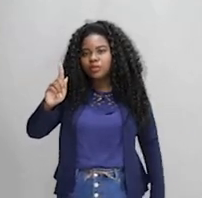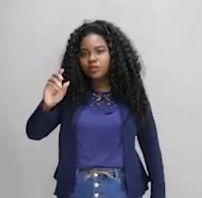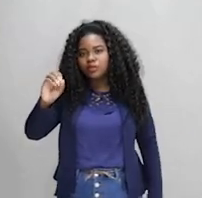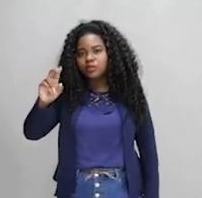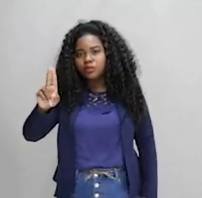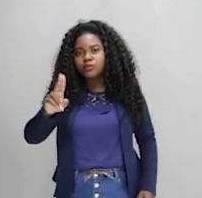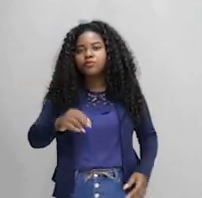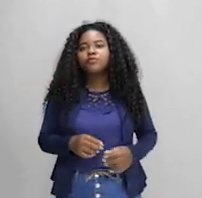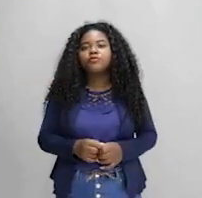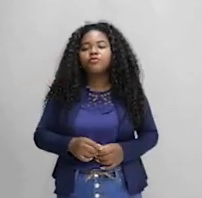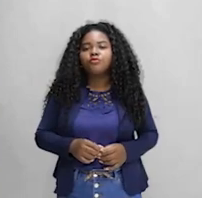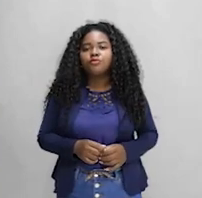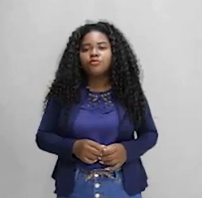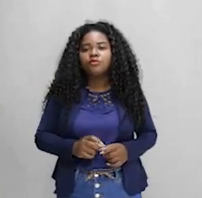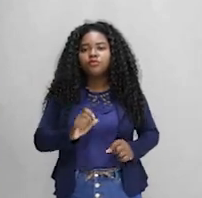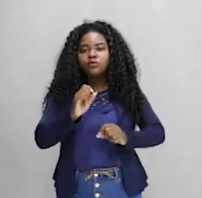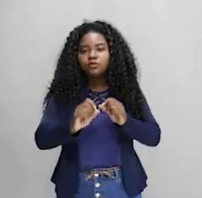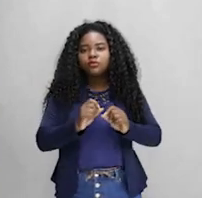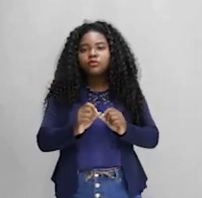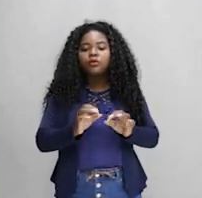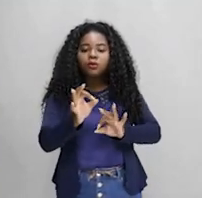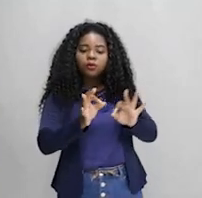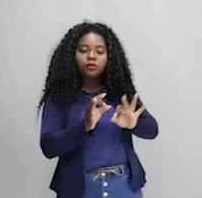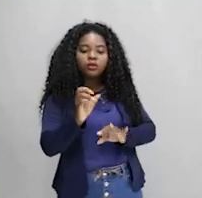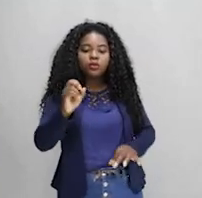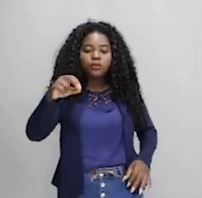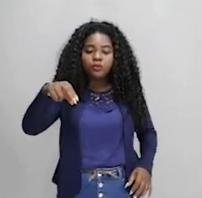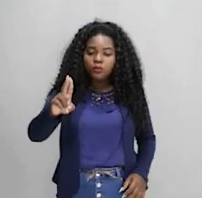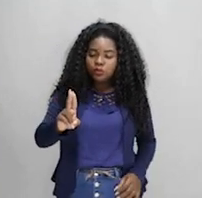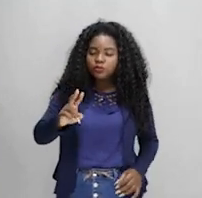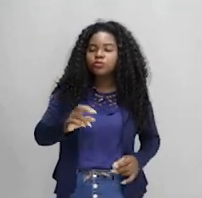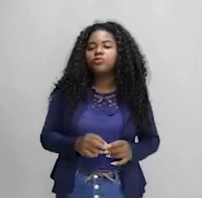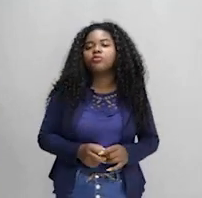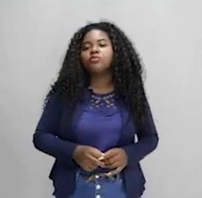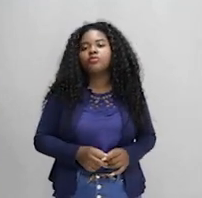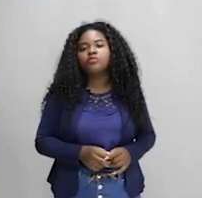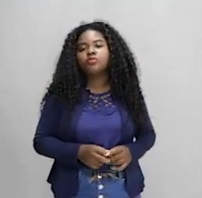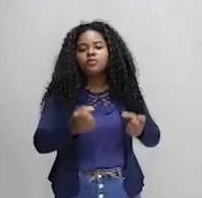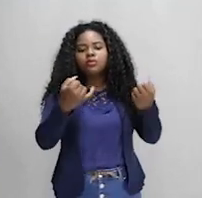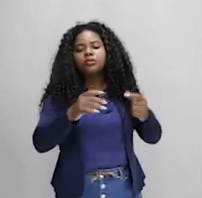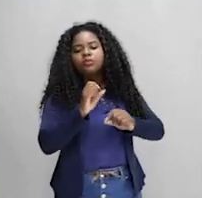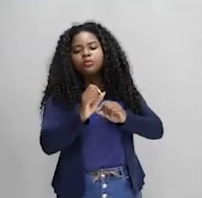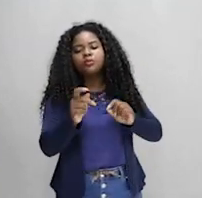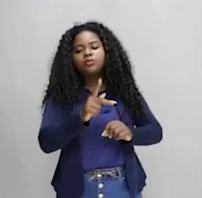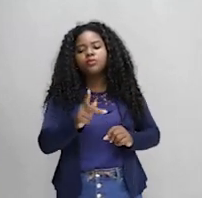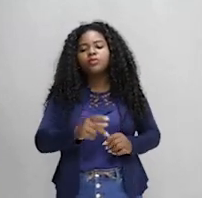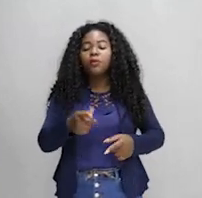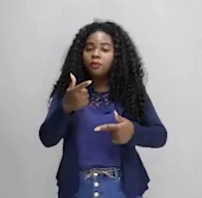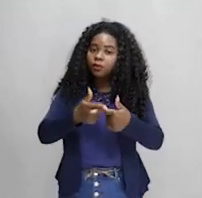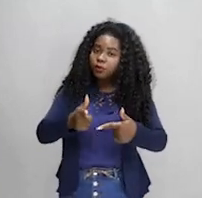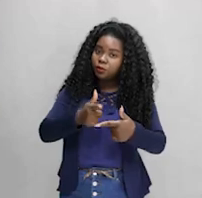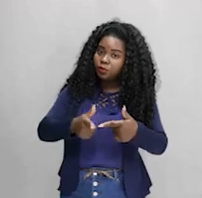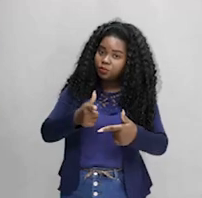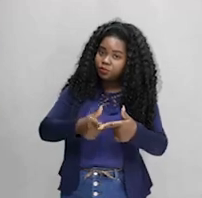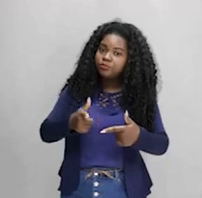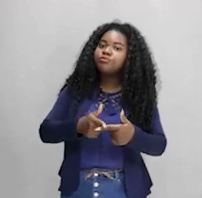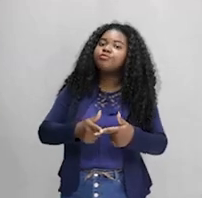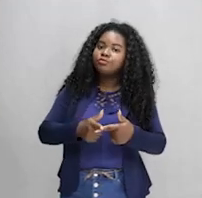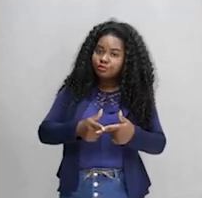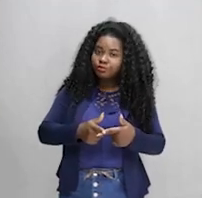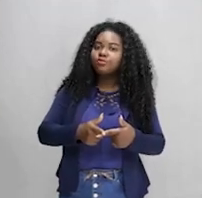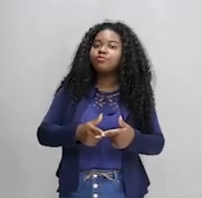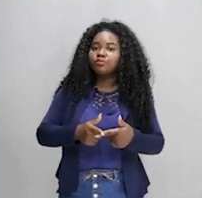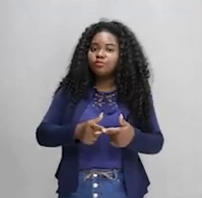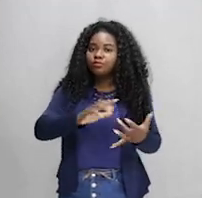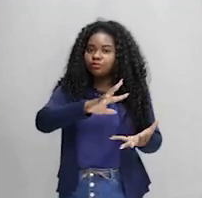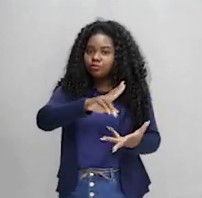né? Uma conferência aí organizada pela ONU. Sobre o quê, Marcos? Sobre as problemáticas ambientais. A gente vai falar justamente sobre